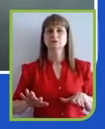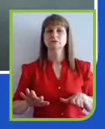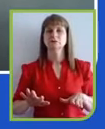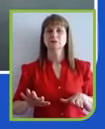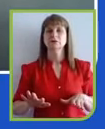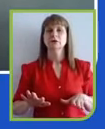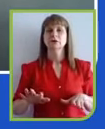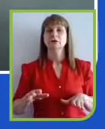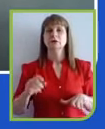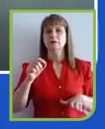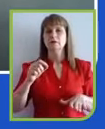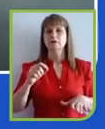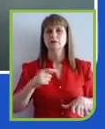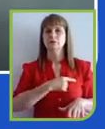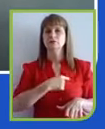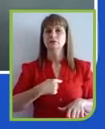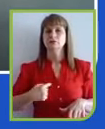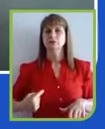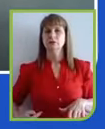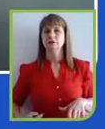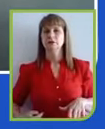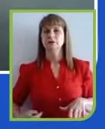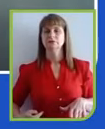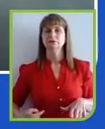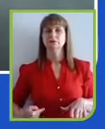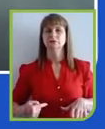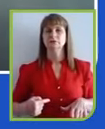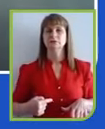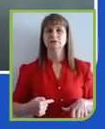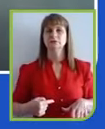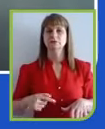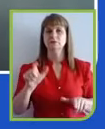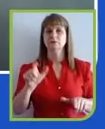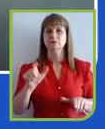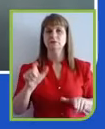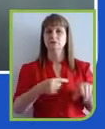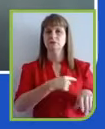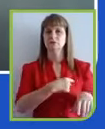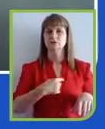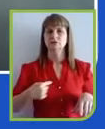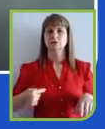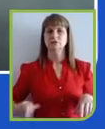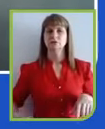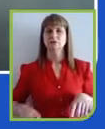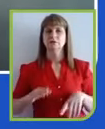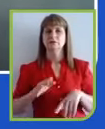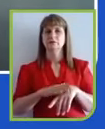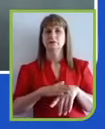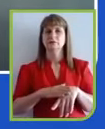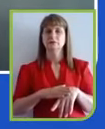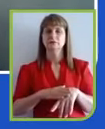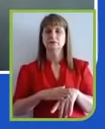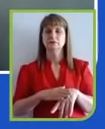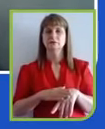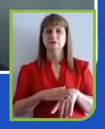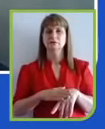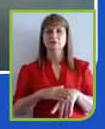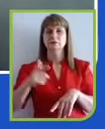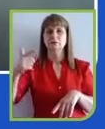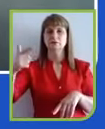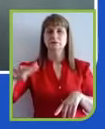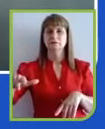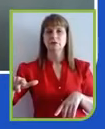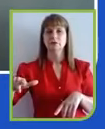investir em renováveis e das próximas eleições americanas, norte-americanas. Sem dúvida, se essa